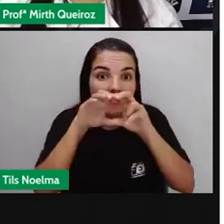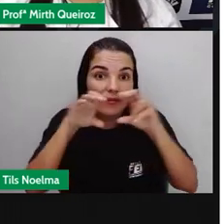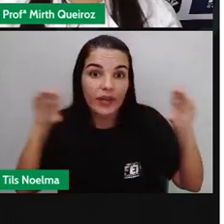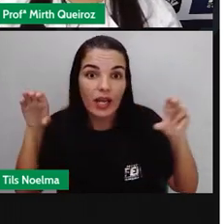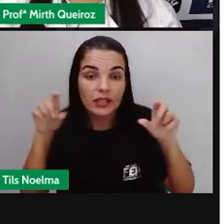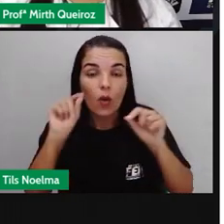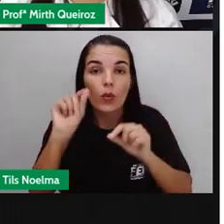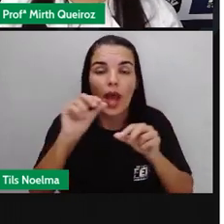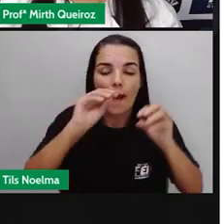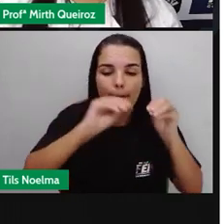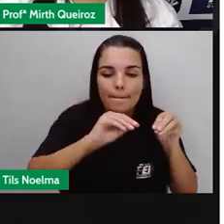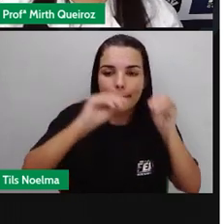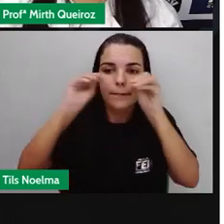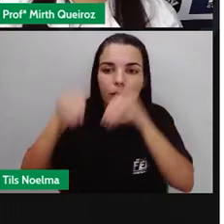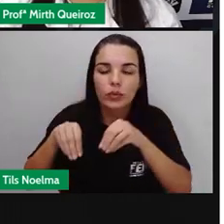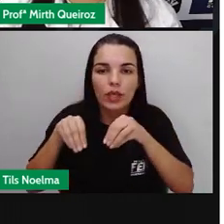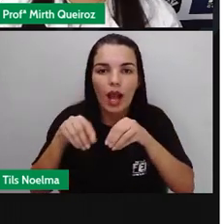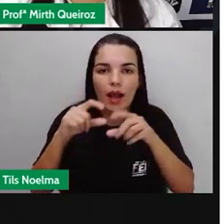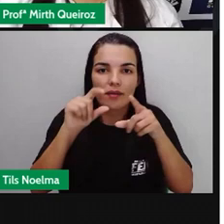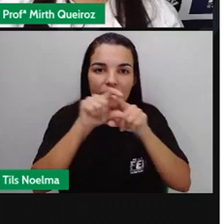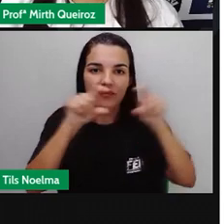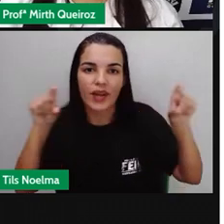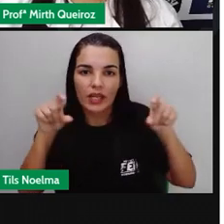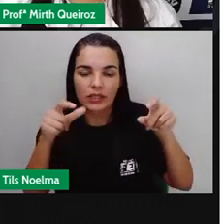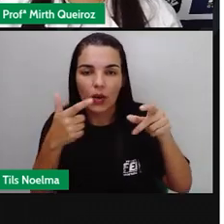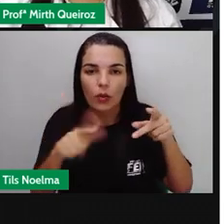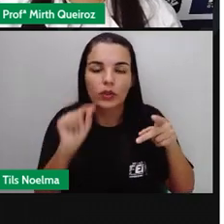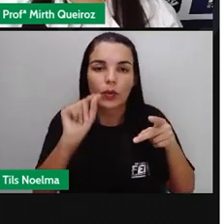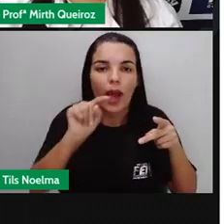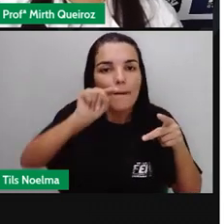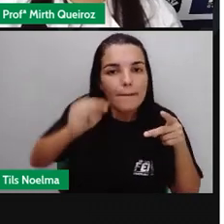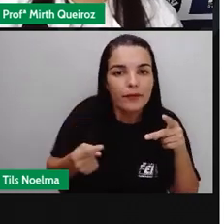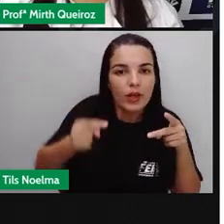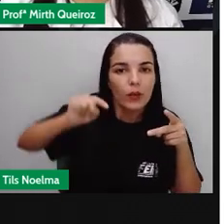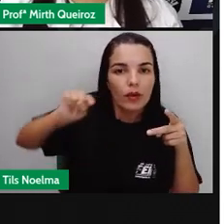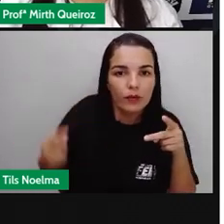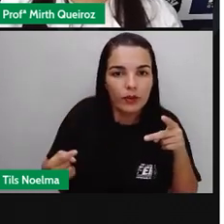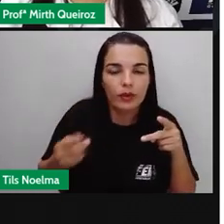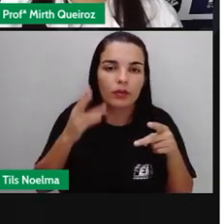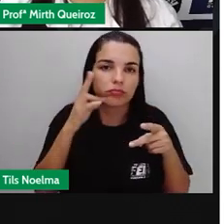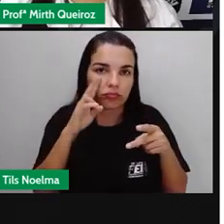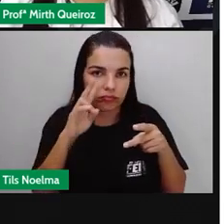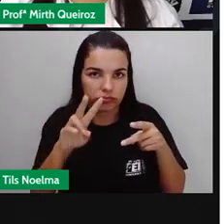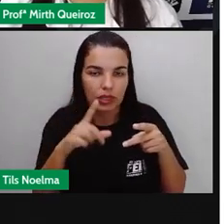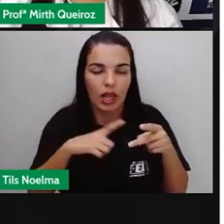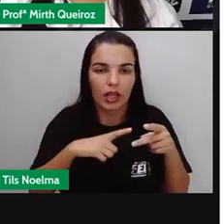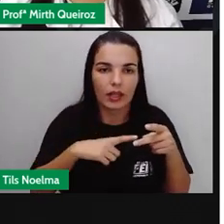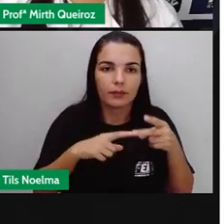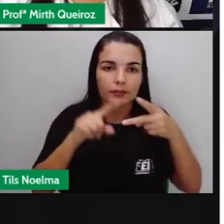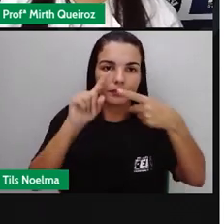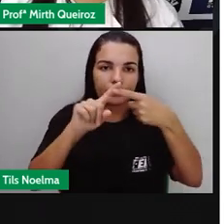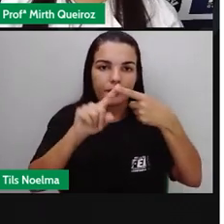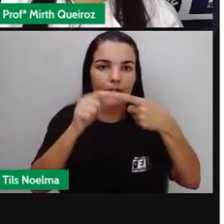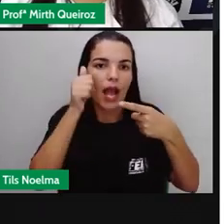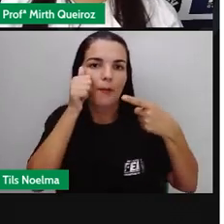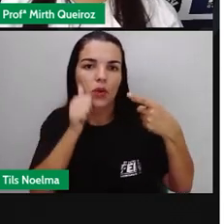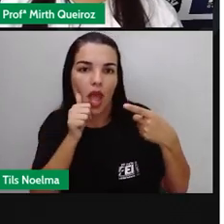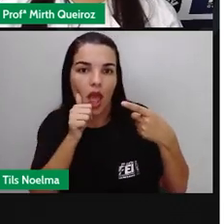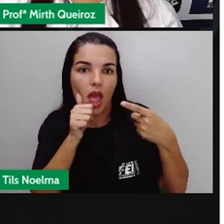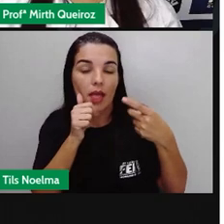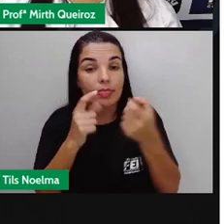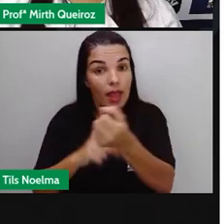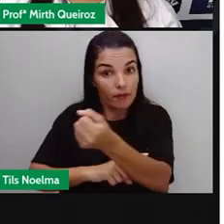mudar entre uma frase e outra é a pontuação. Na primeira frase, nós temos a mulher